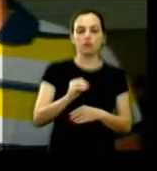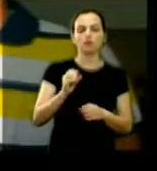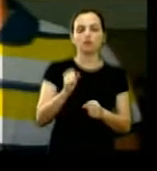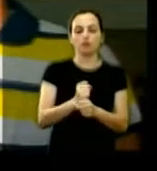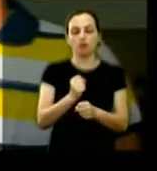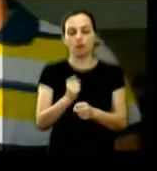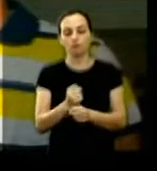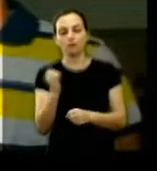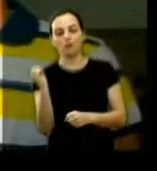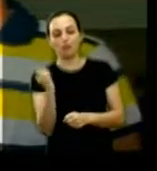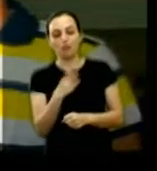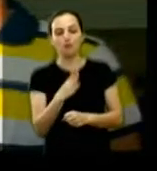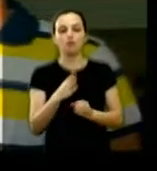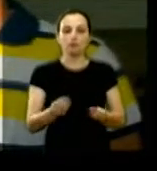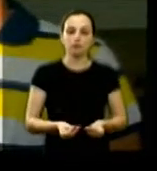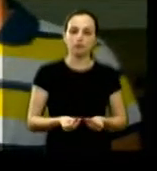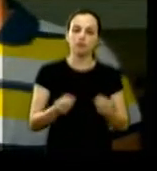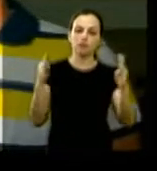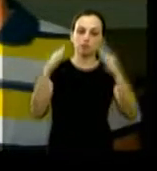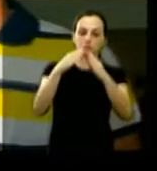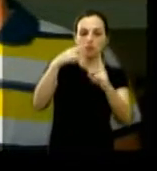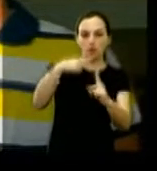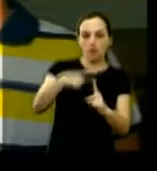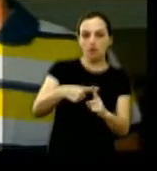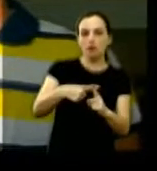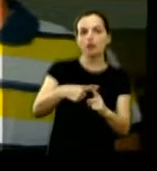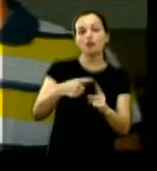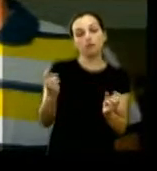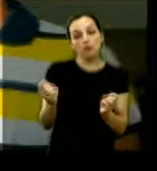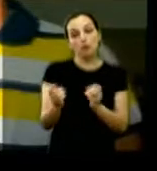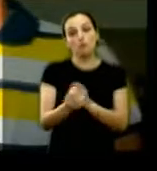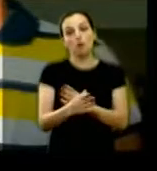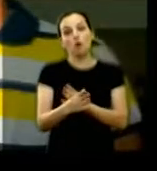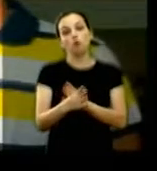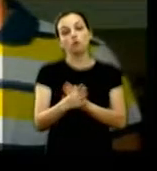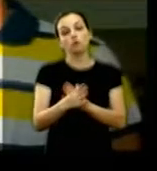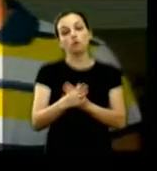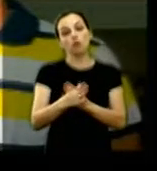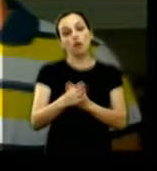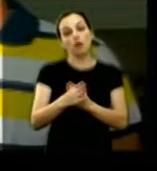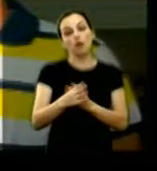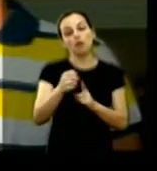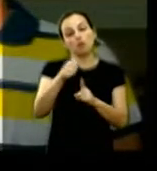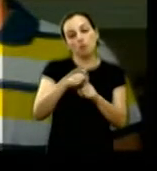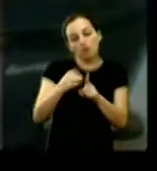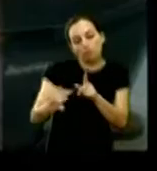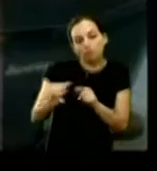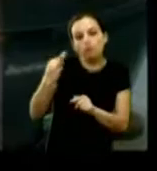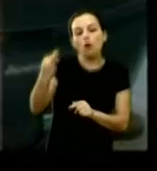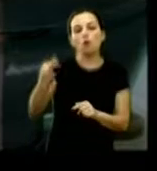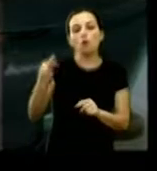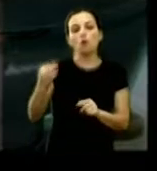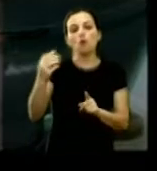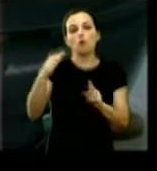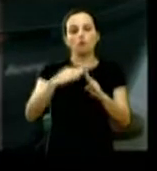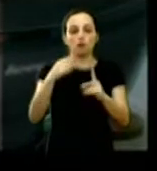provavelmente até o final do mês o começo do mês que vem já deve estar reinaugurando a igreja